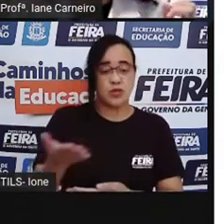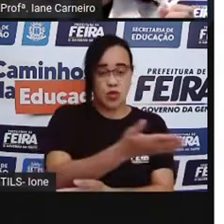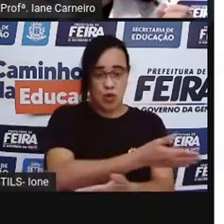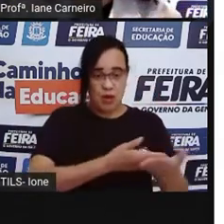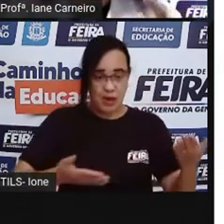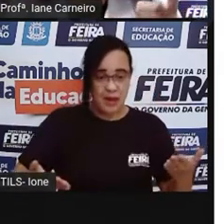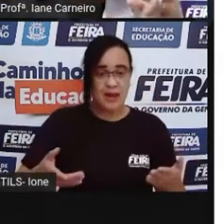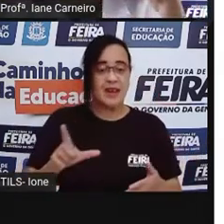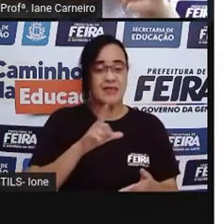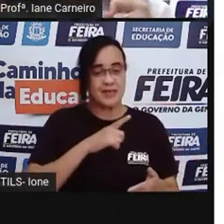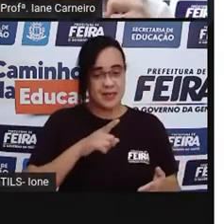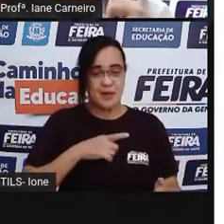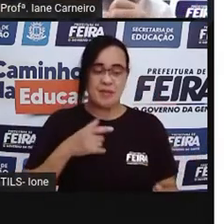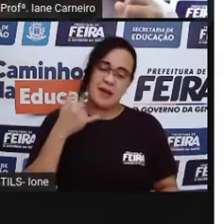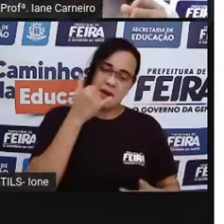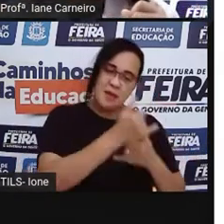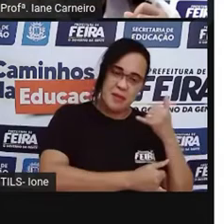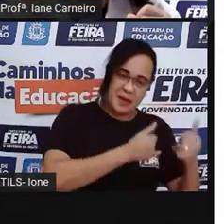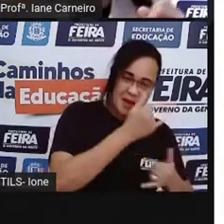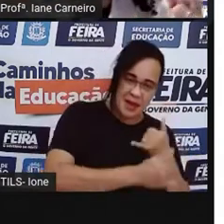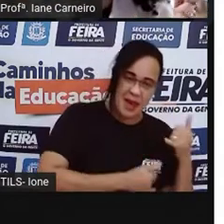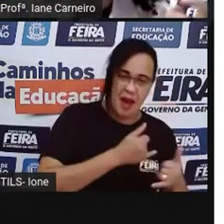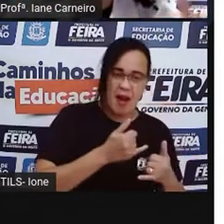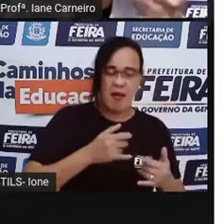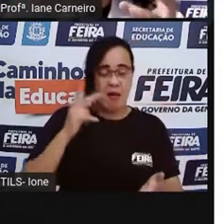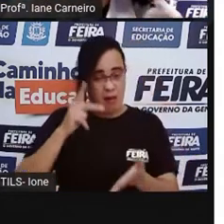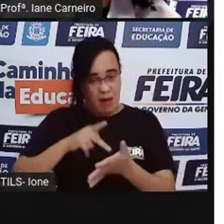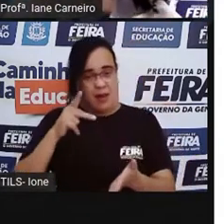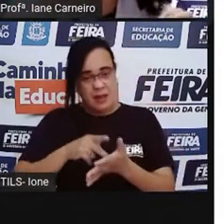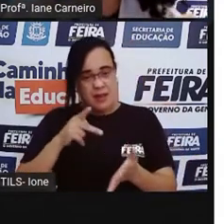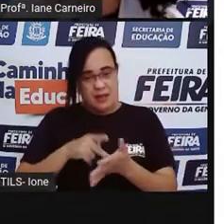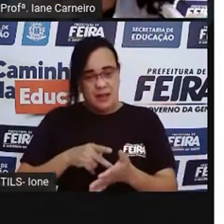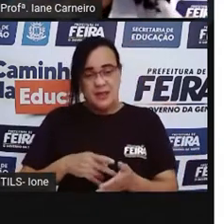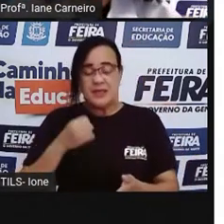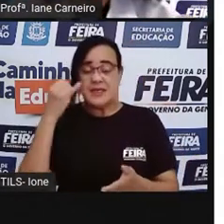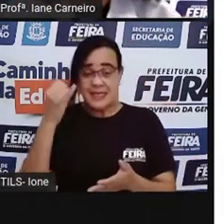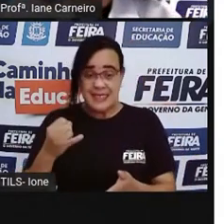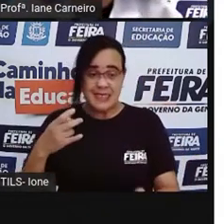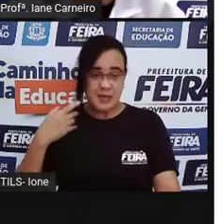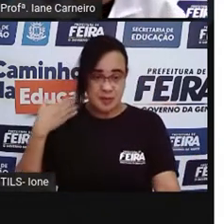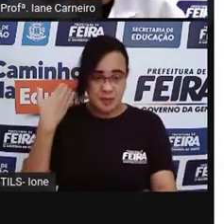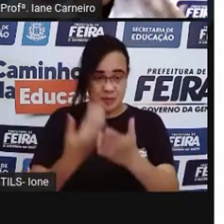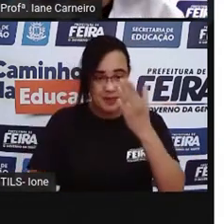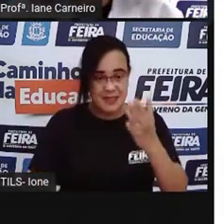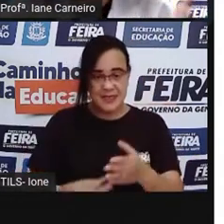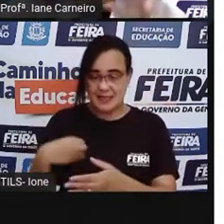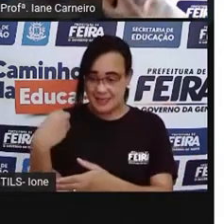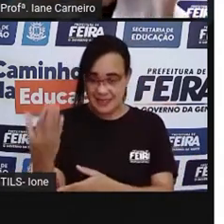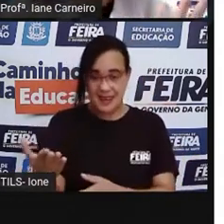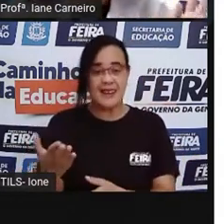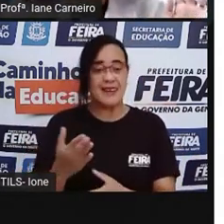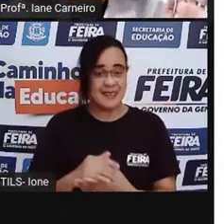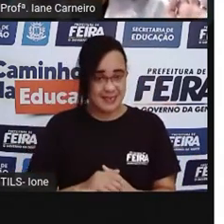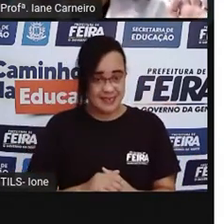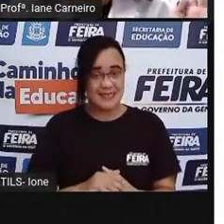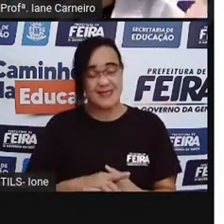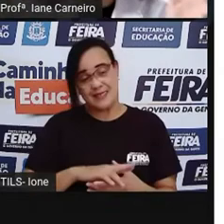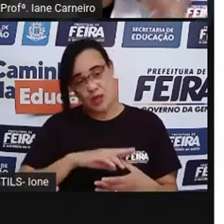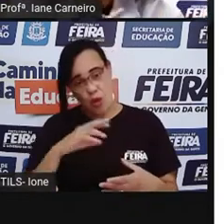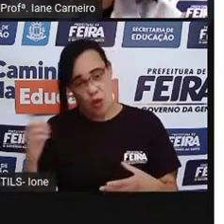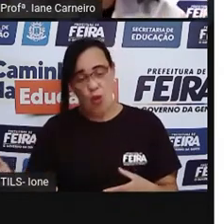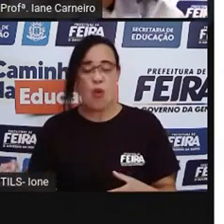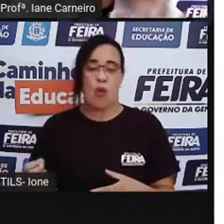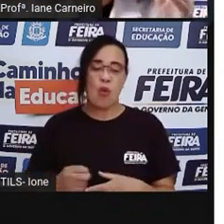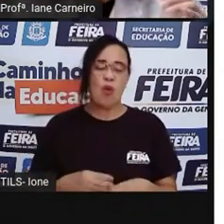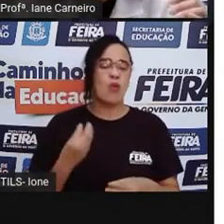a gente brincava. Ou a Vera, né? Que é aquela que, se você perder, você tem que dar a bolinha de gude. Ou você pode brincar café